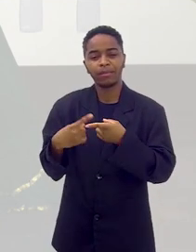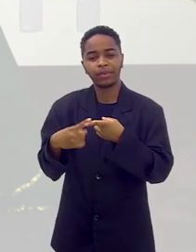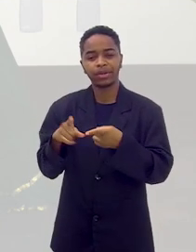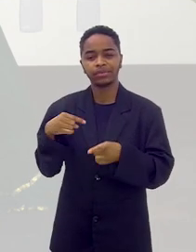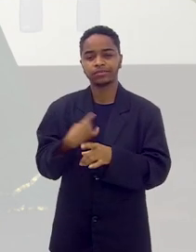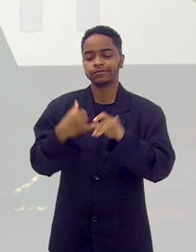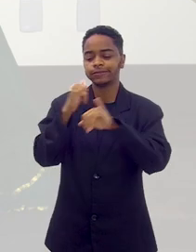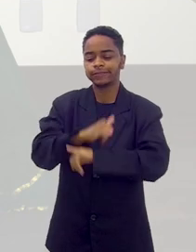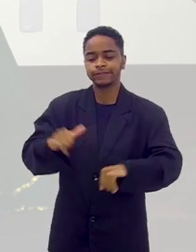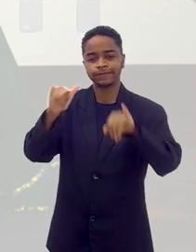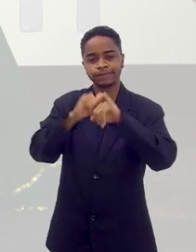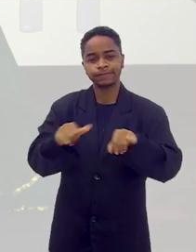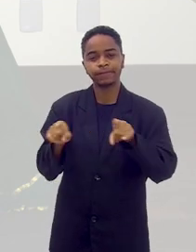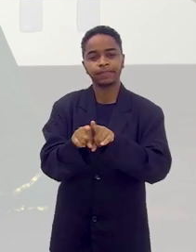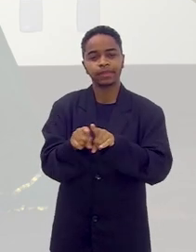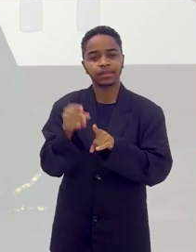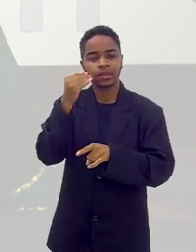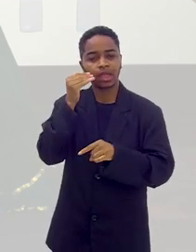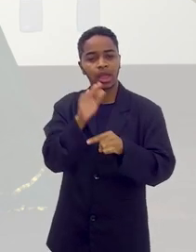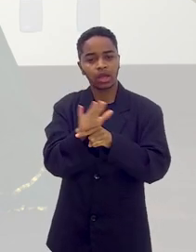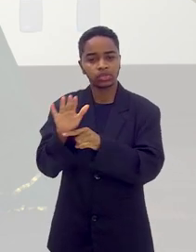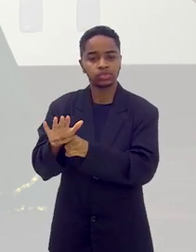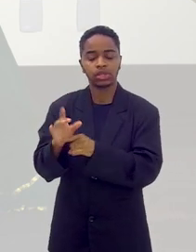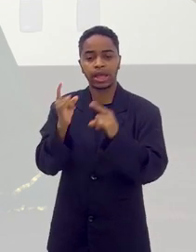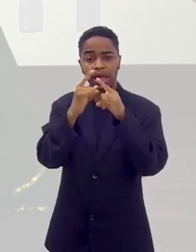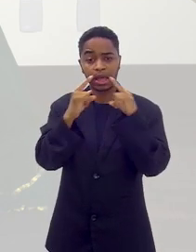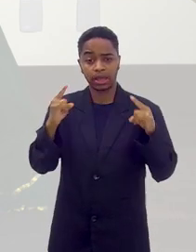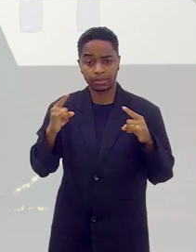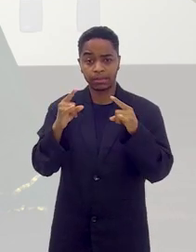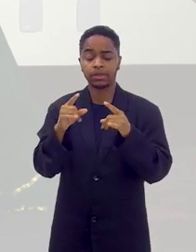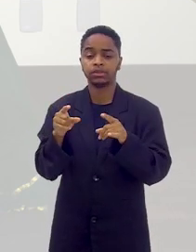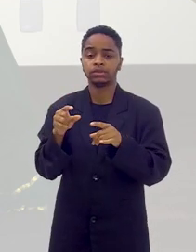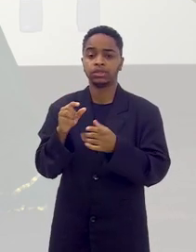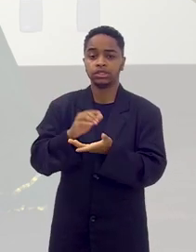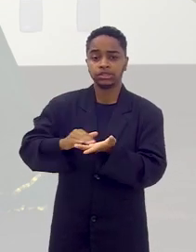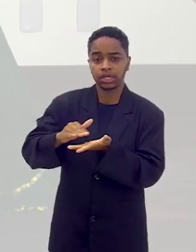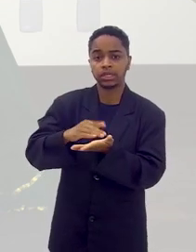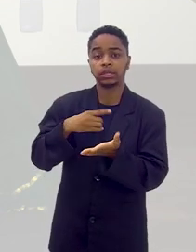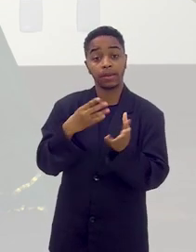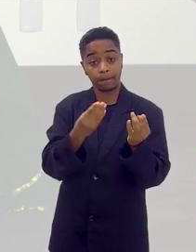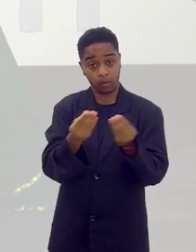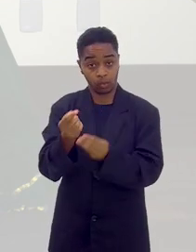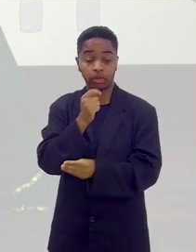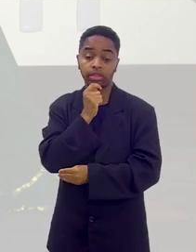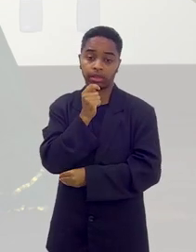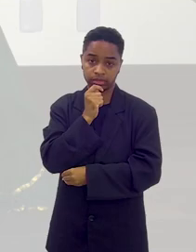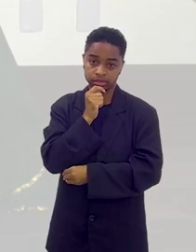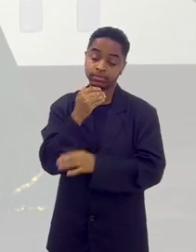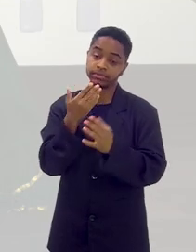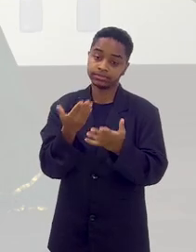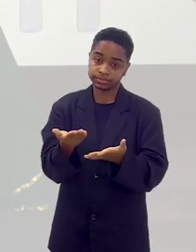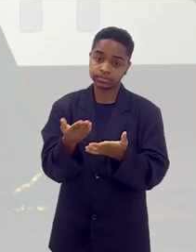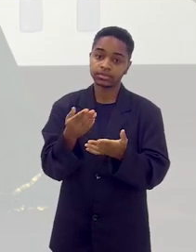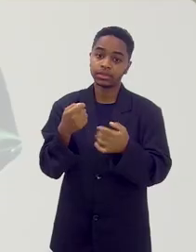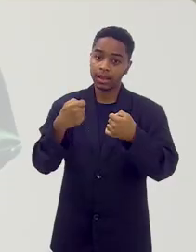A gente faz bastante campanha, né? Para ajudar os acampamentos ciganos, ainda existem muitos acampamentos ciganos